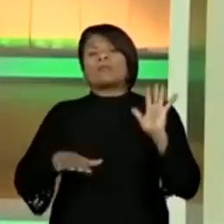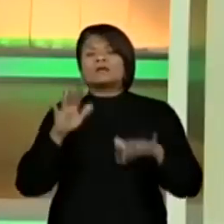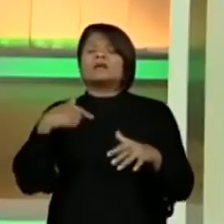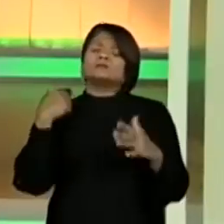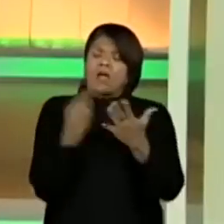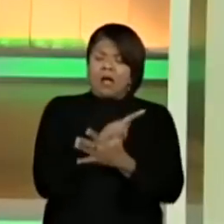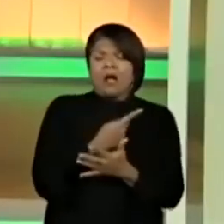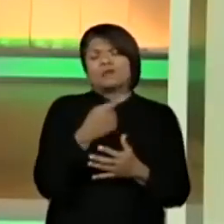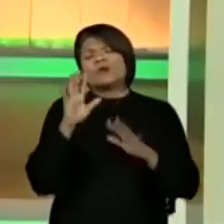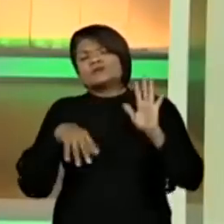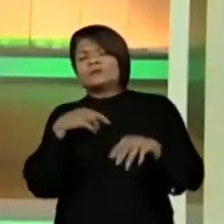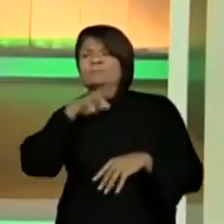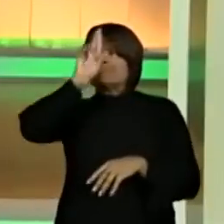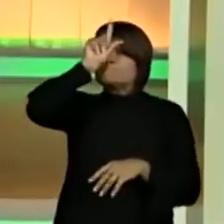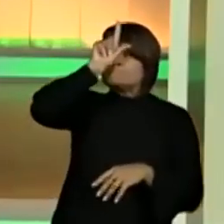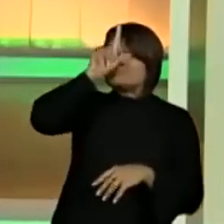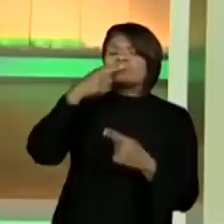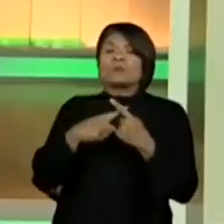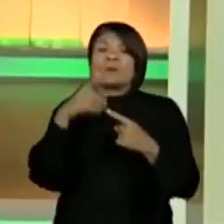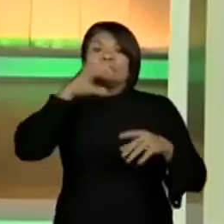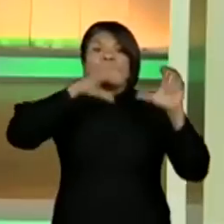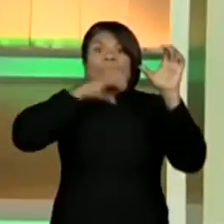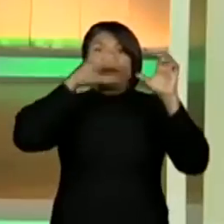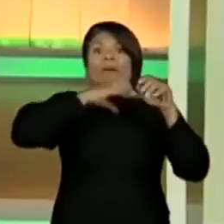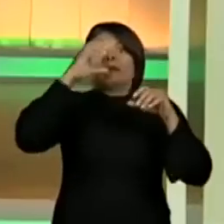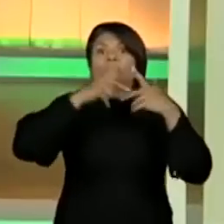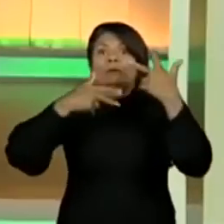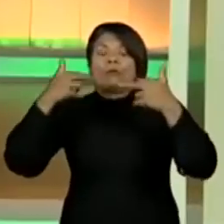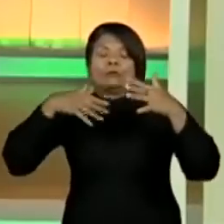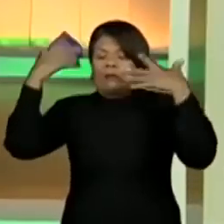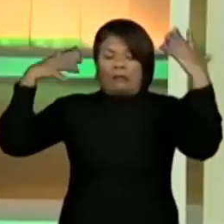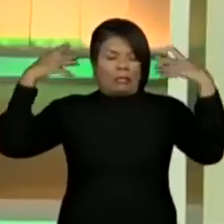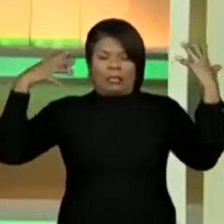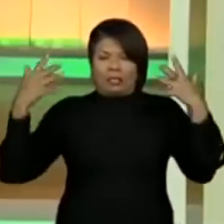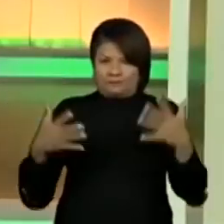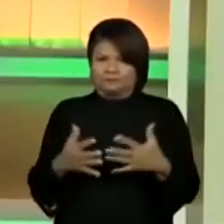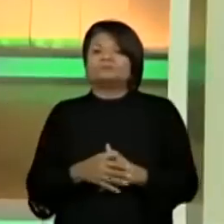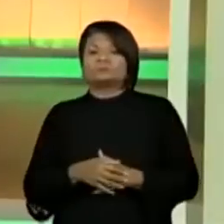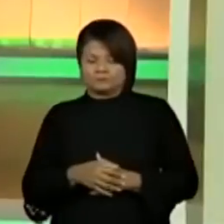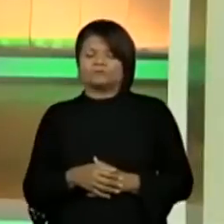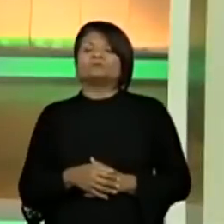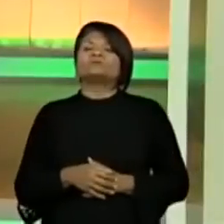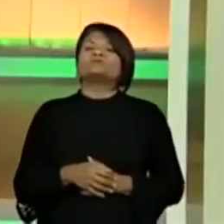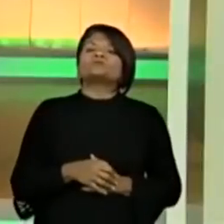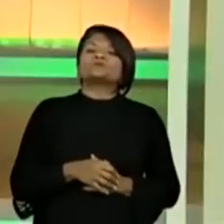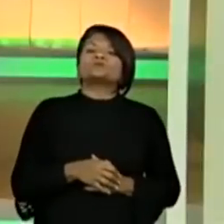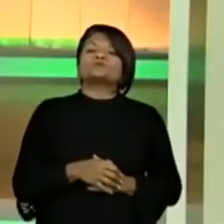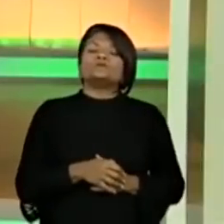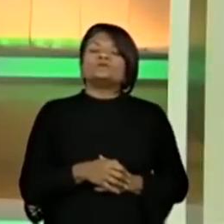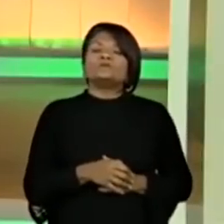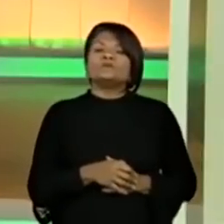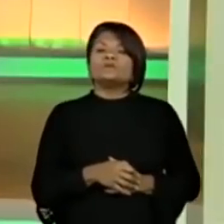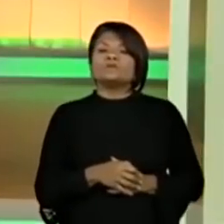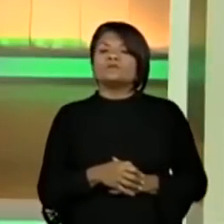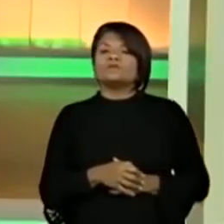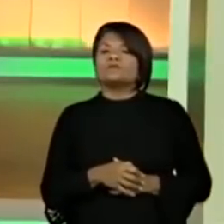gente erra porque a gente vai indo com mais pressa. Isso é título do texto. Agora está bombando o título aí. Isso mesmo.